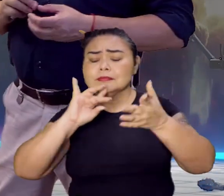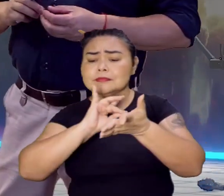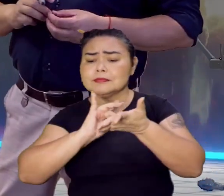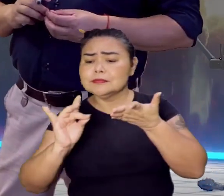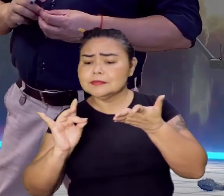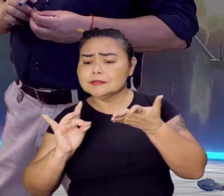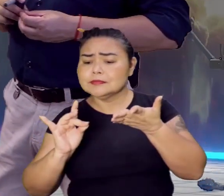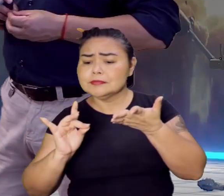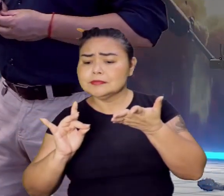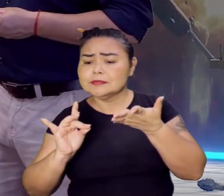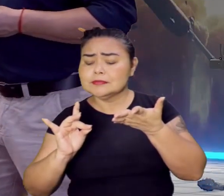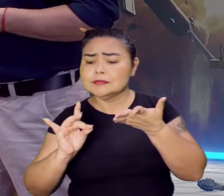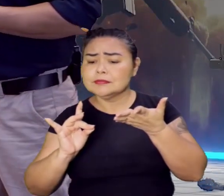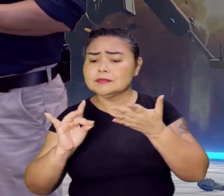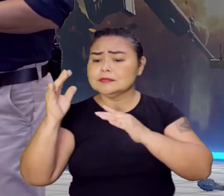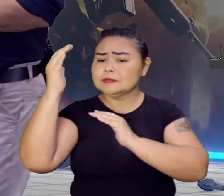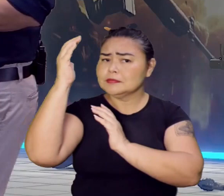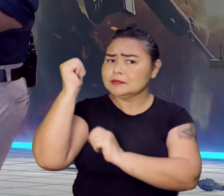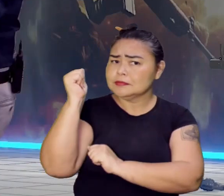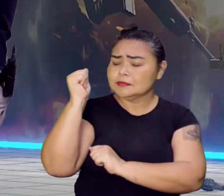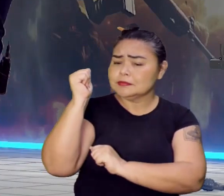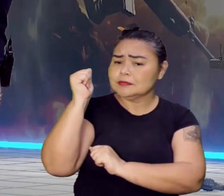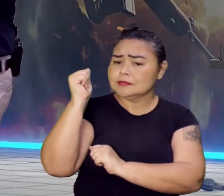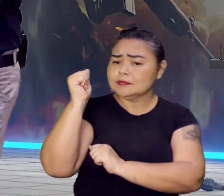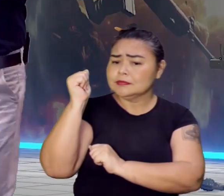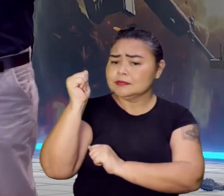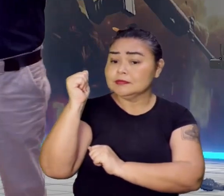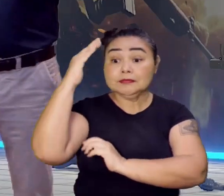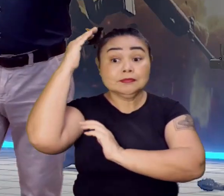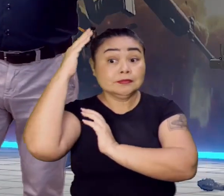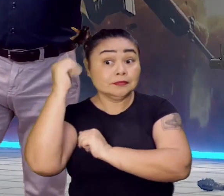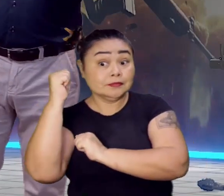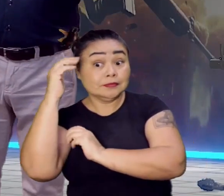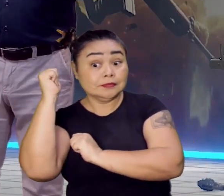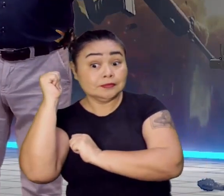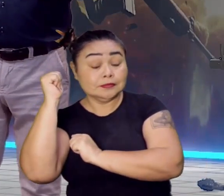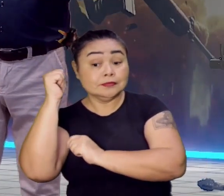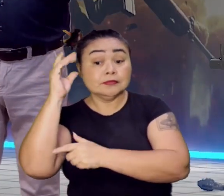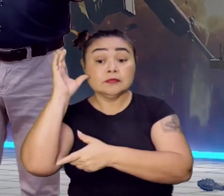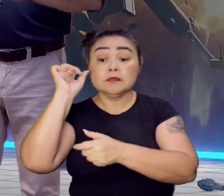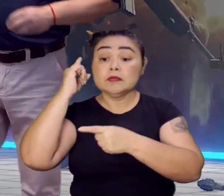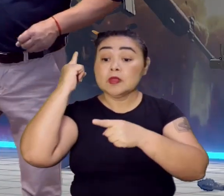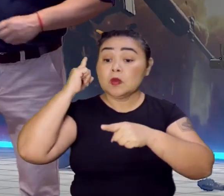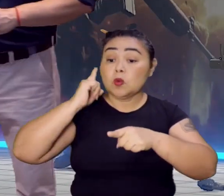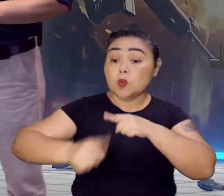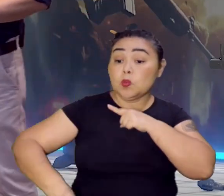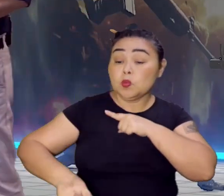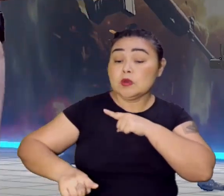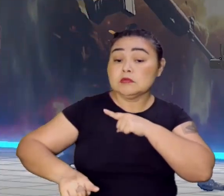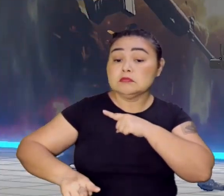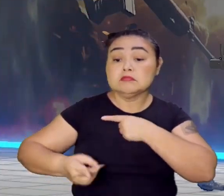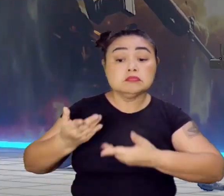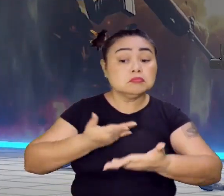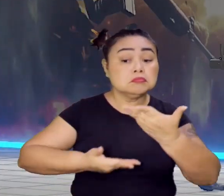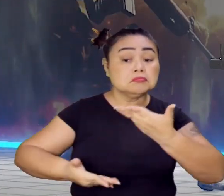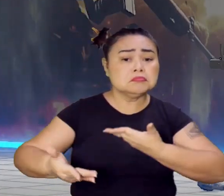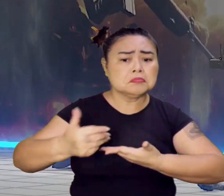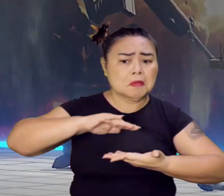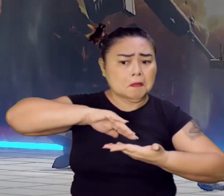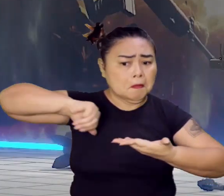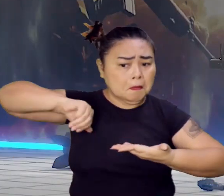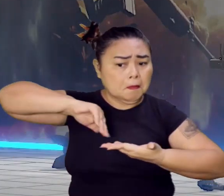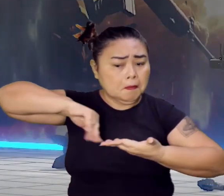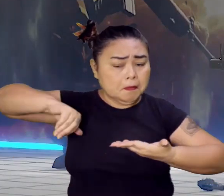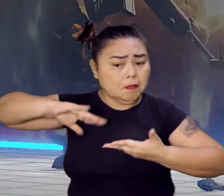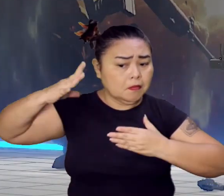espanhóis, os espanhóis vão proibir que os holandeses fizessem esse tipo de comércio. Vão tentar tirar os